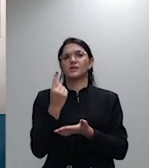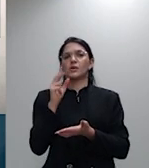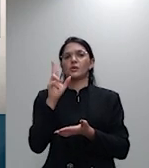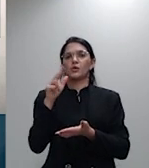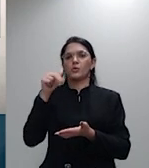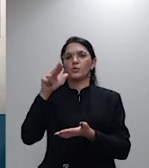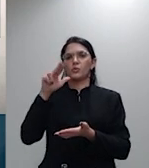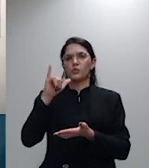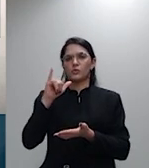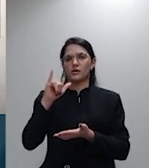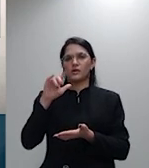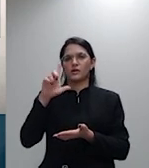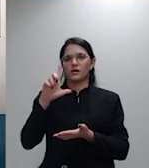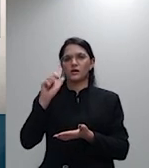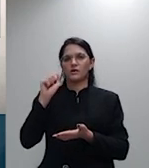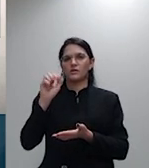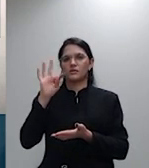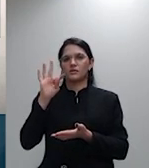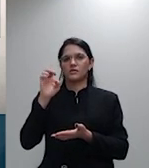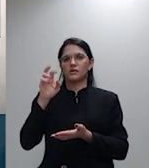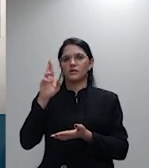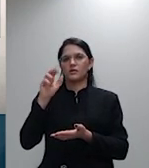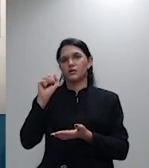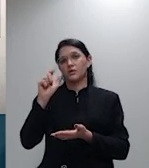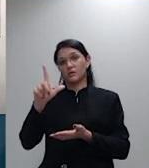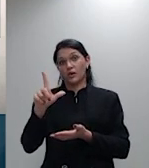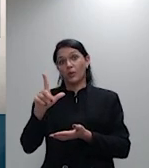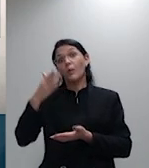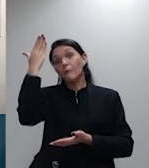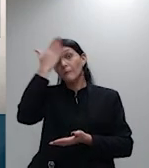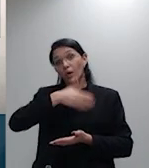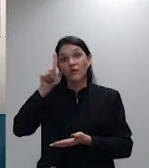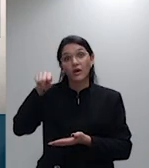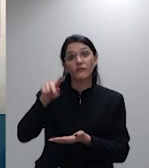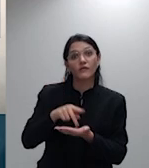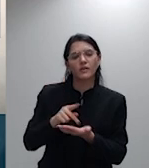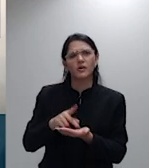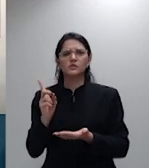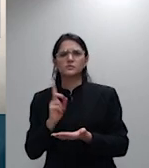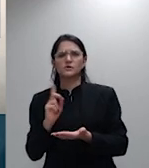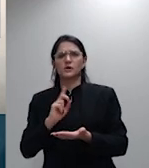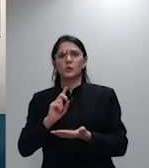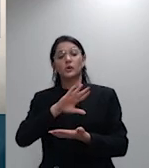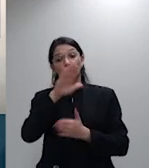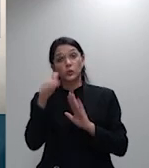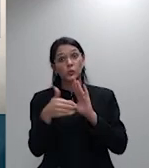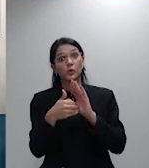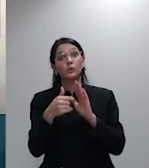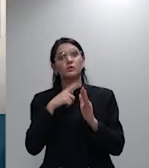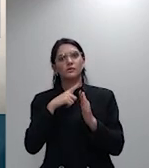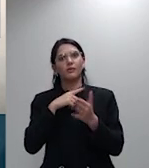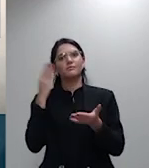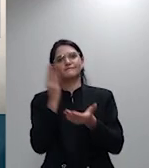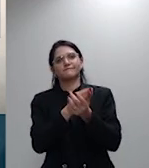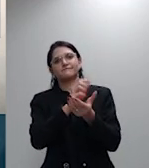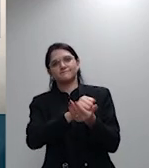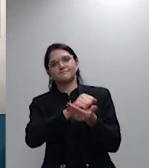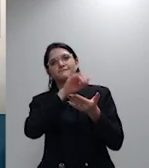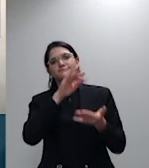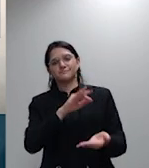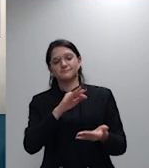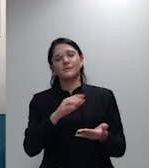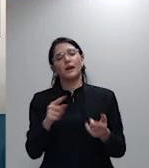provar a sua autenticidade. Toda a questão trazida, então, no Recurso Especial diz respeito a essa premissa. O contrato